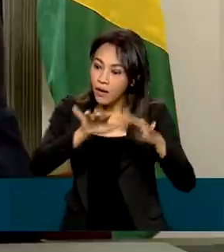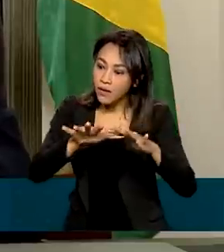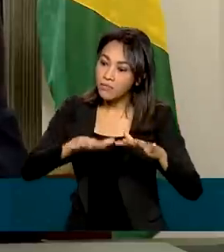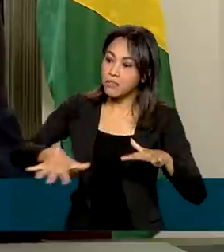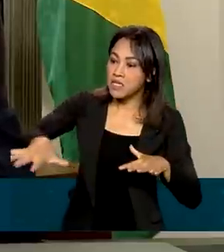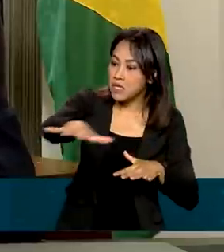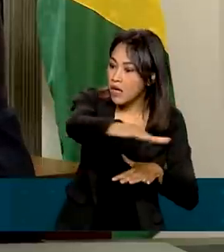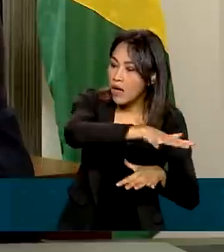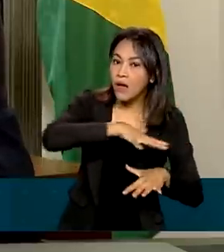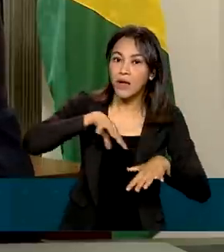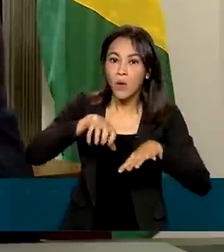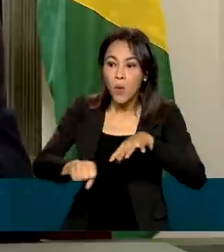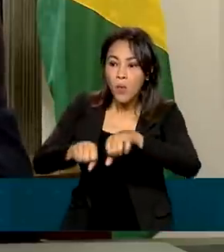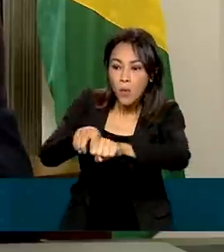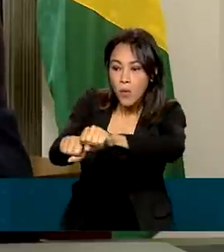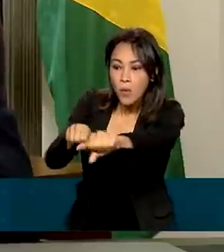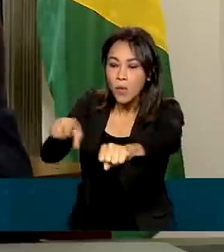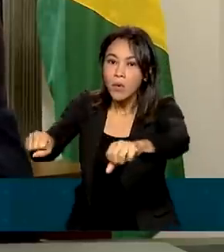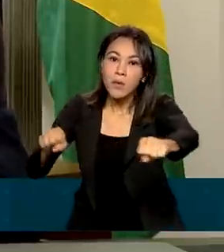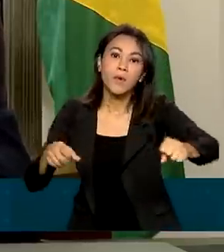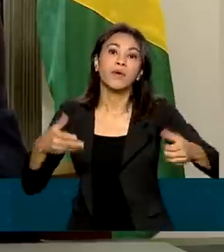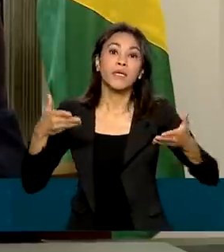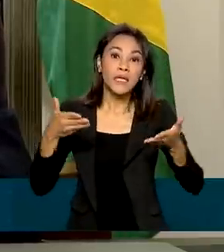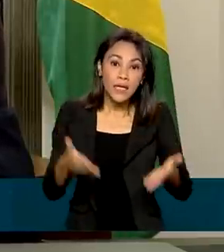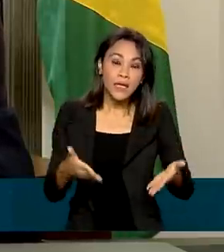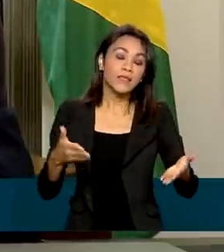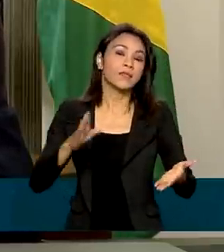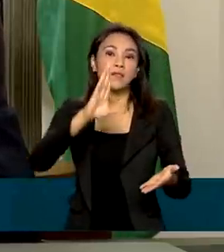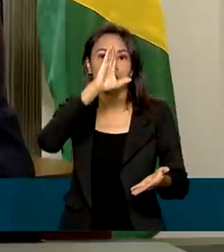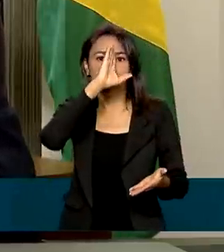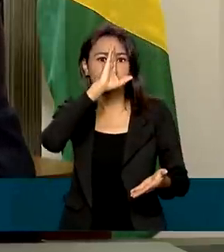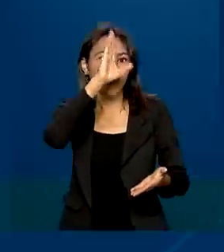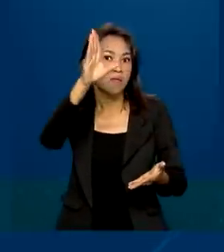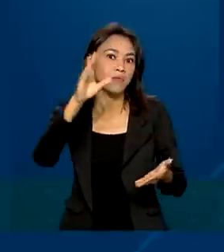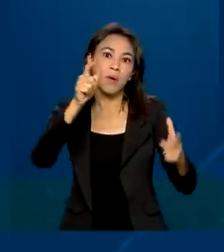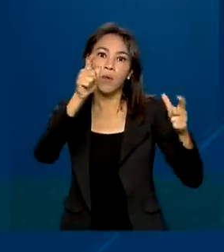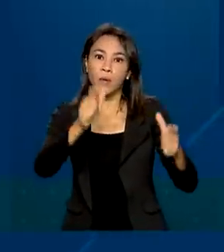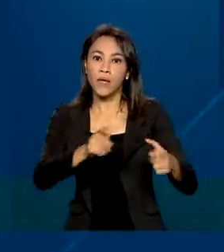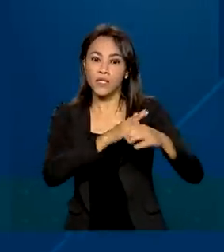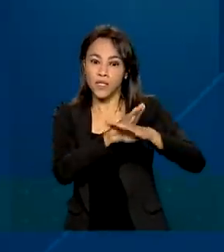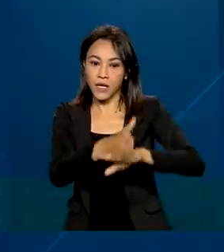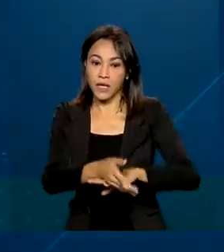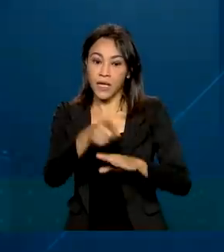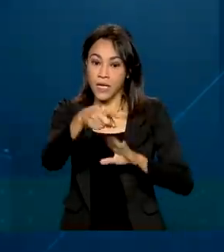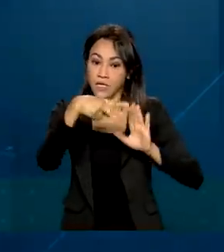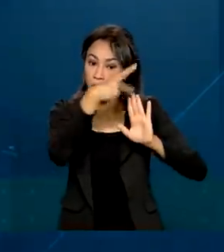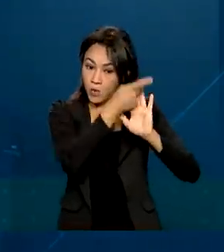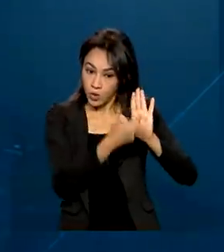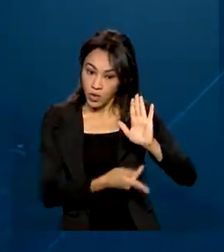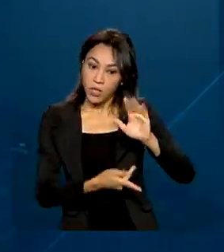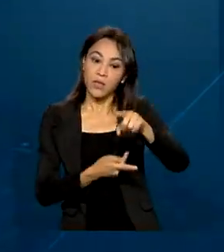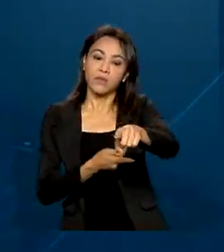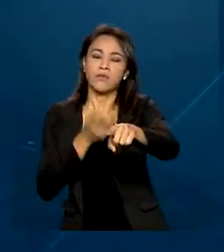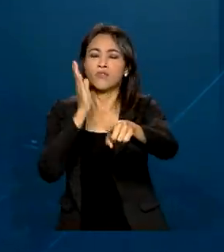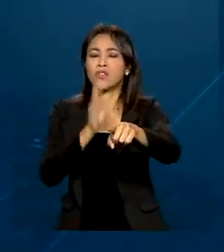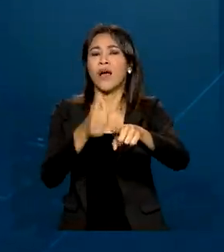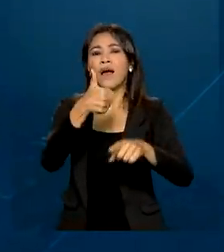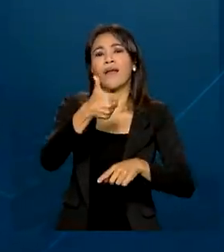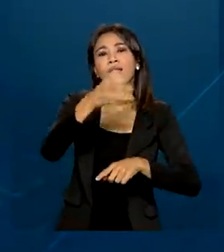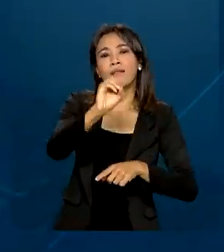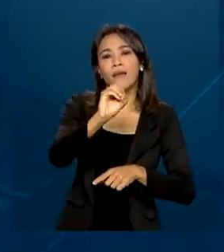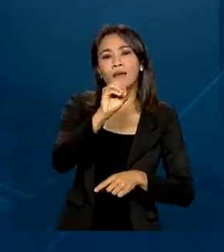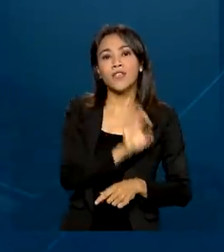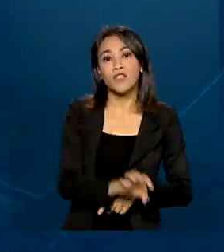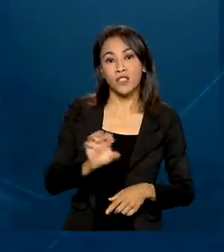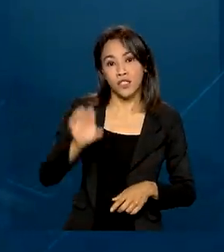áreas, as principais portas de entrada do nosso país. O Calha Norte já contemplou projetos em 10 estados